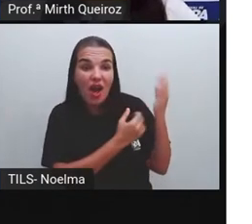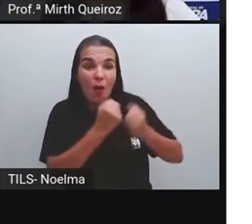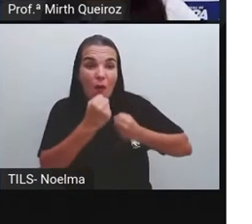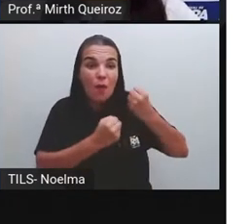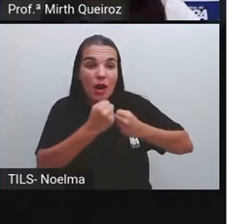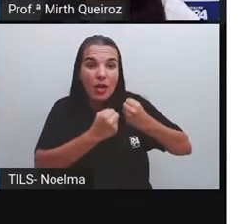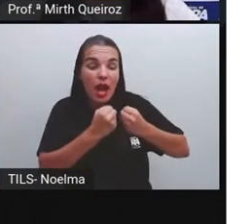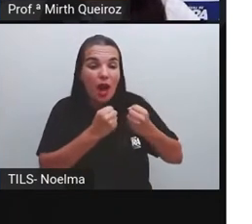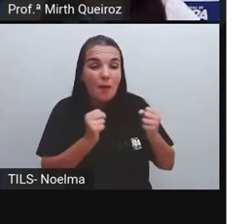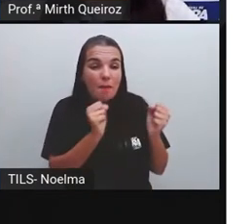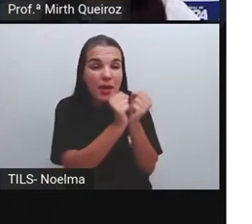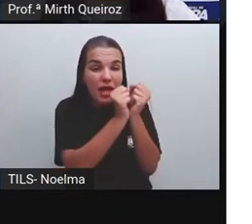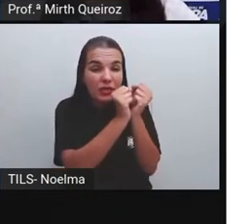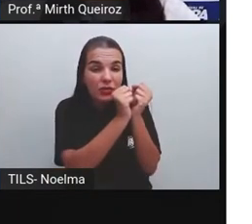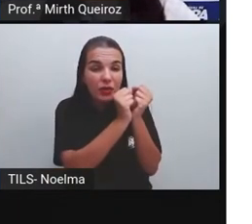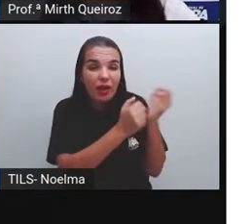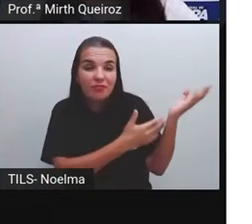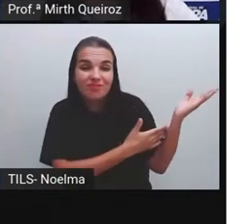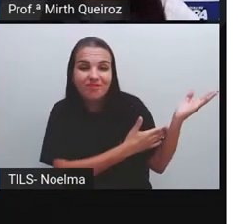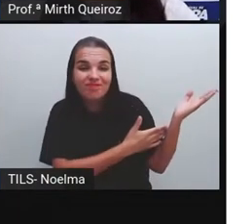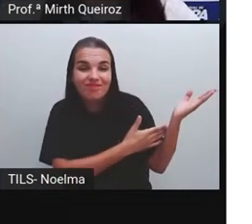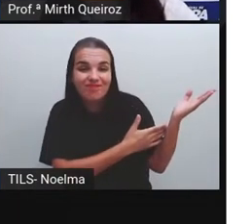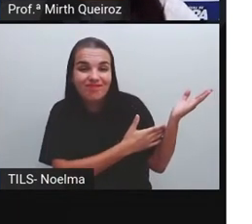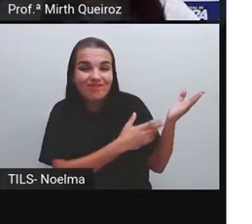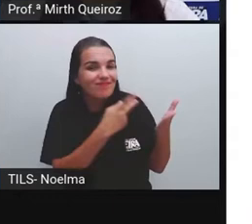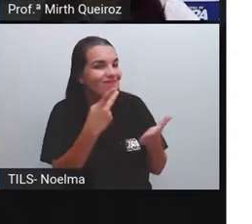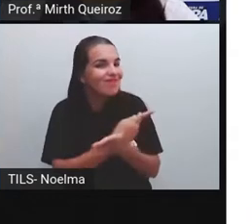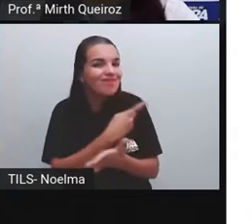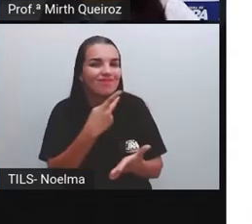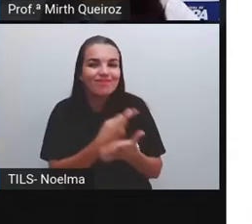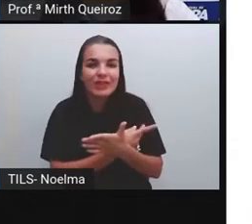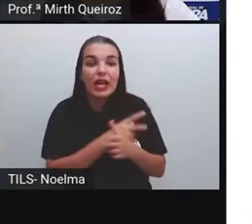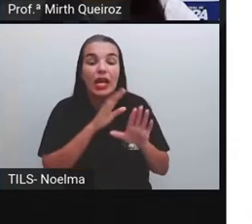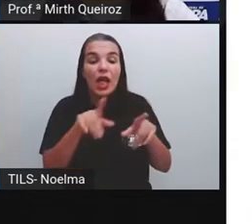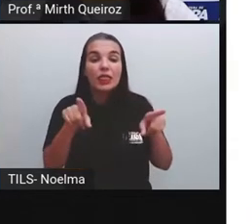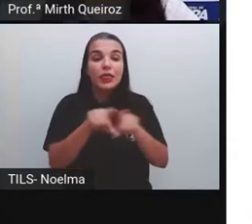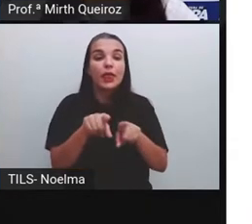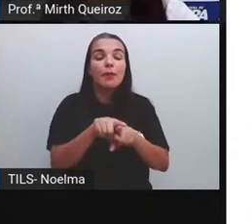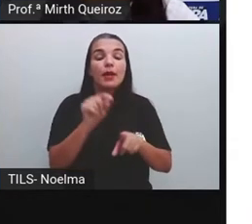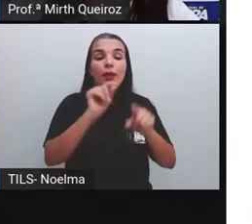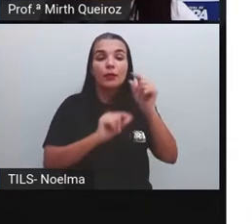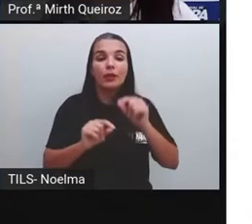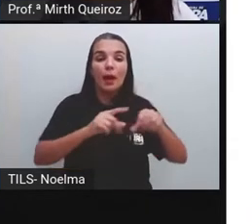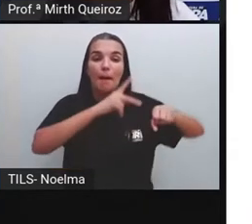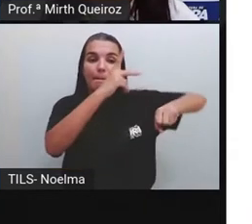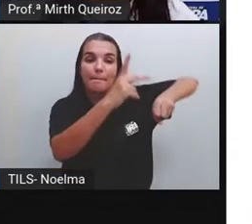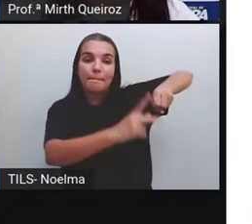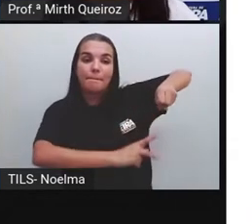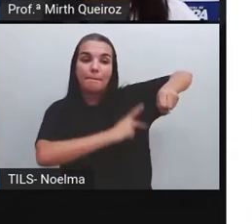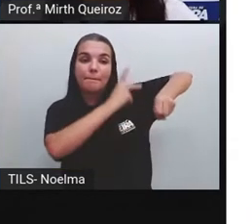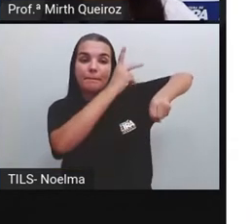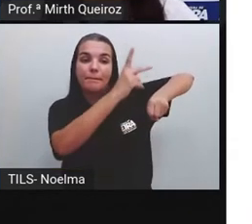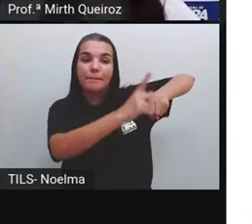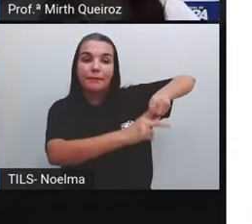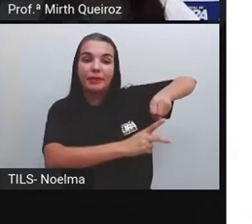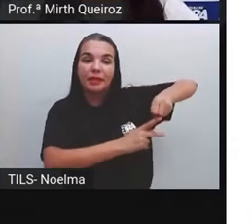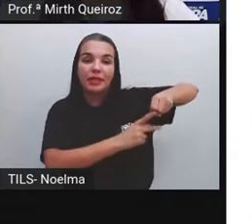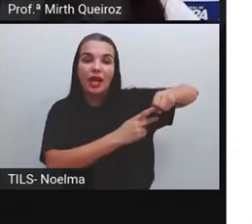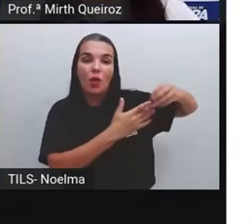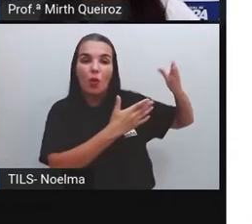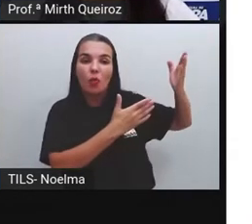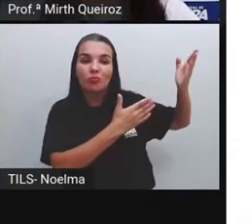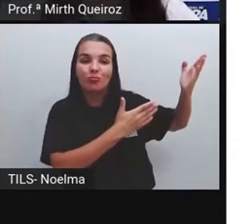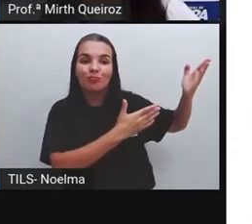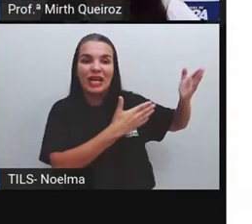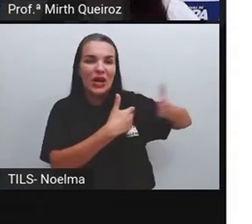isso aí, que mostra o armazenamento incorreto dos pneus, né? Das carcaças. A gente sabe que a gente não pode jogar o pneu em qualquer lugar,